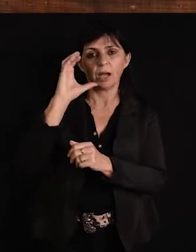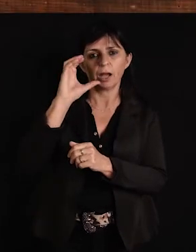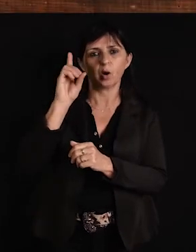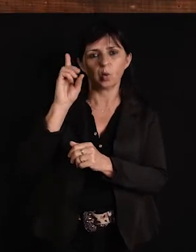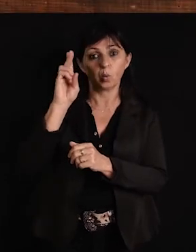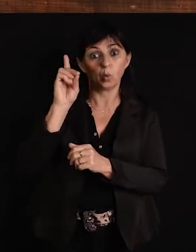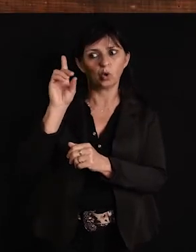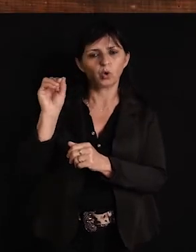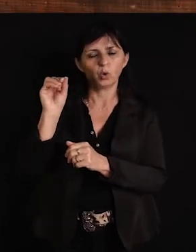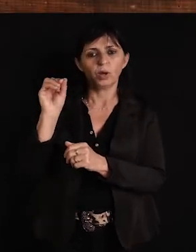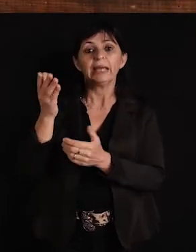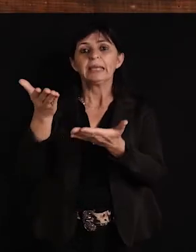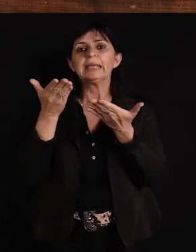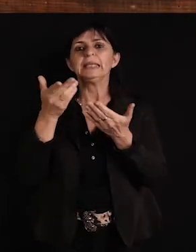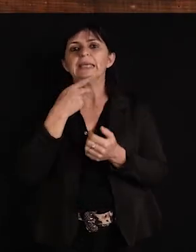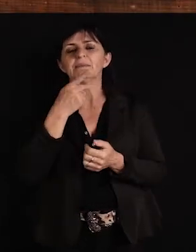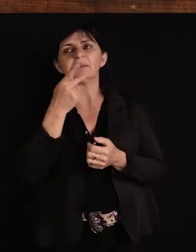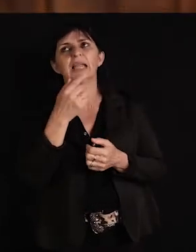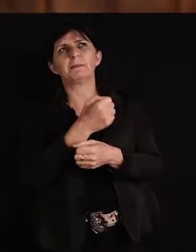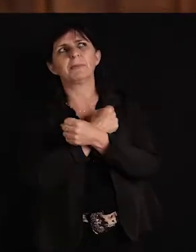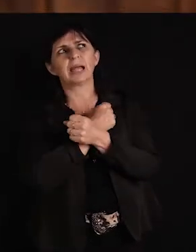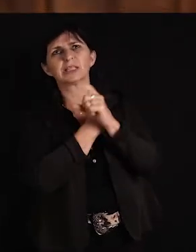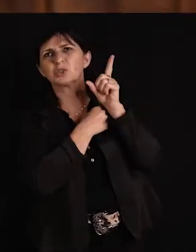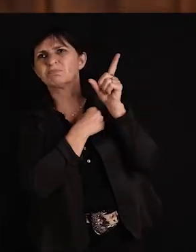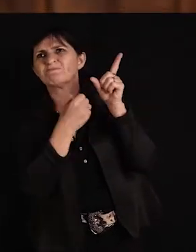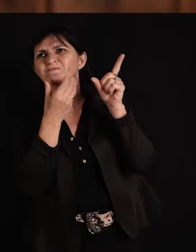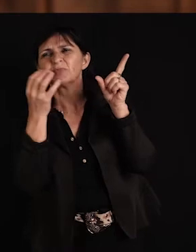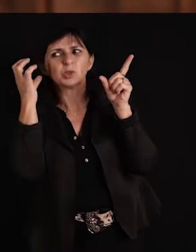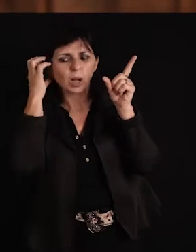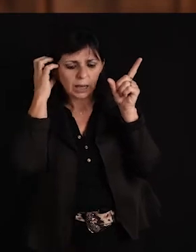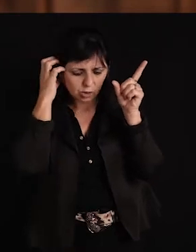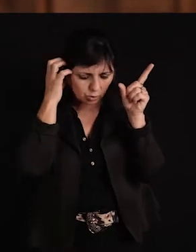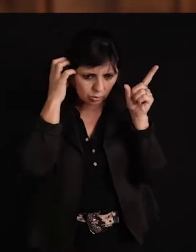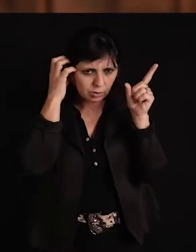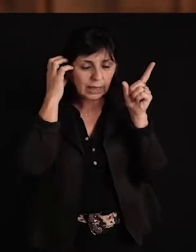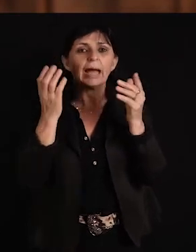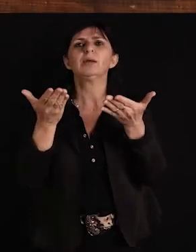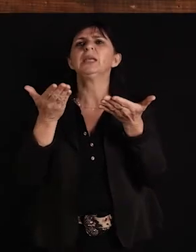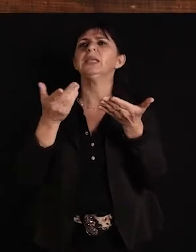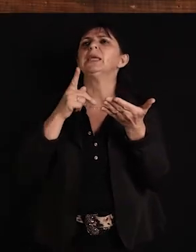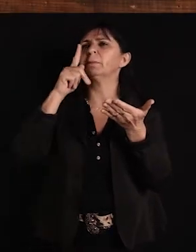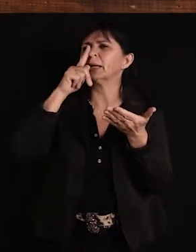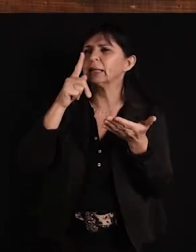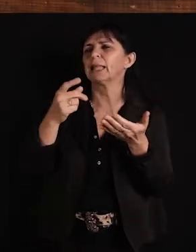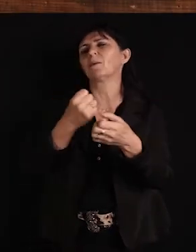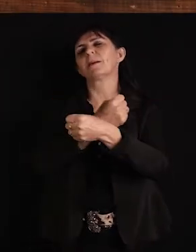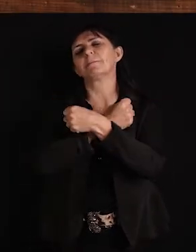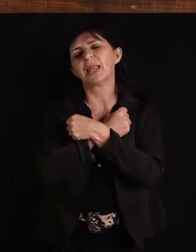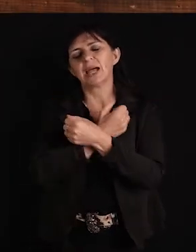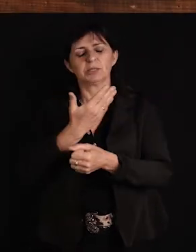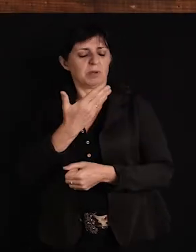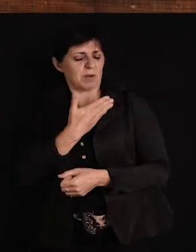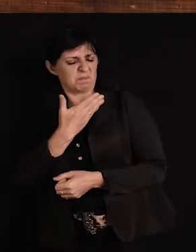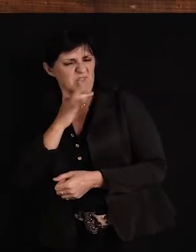abraço pra esse radialista. E ele esqueceu o nome do cara. E ele começou. E eu queria mandar um abraço pra esse meu amigo